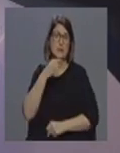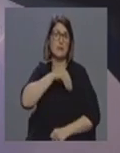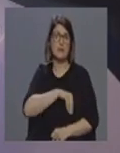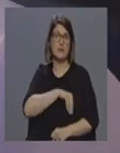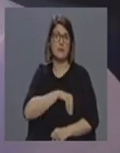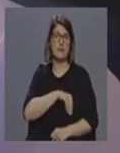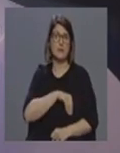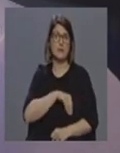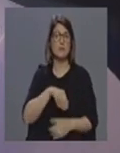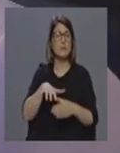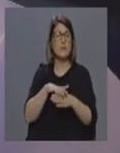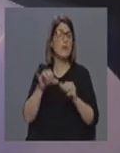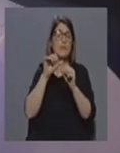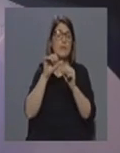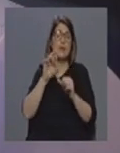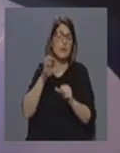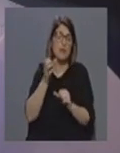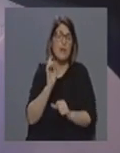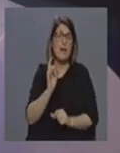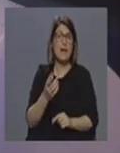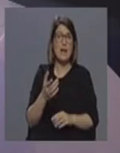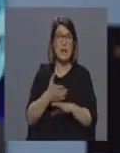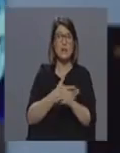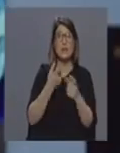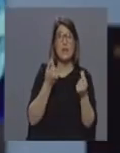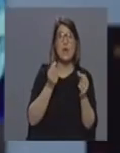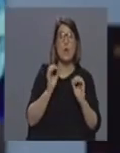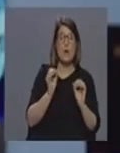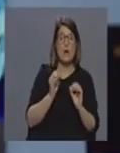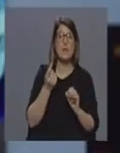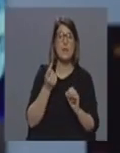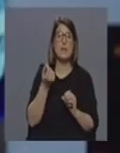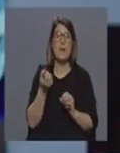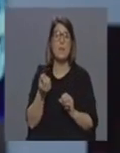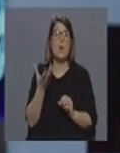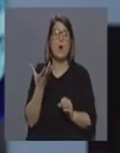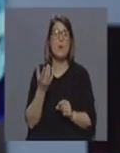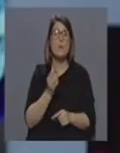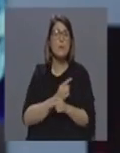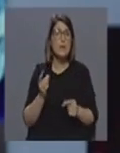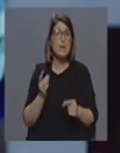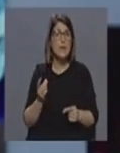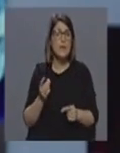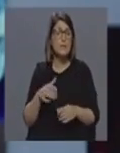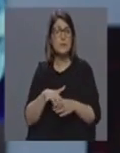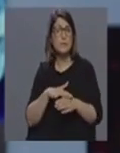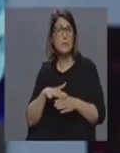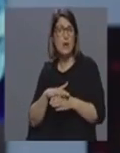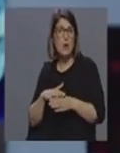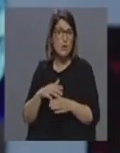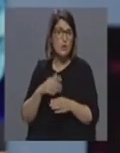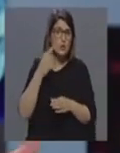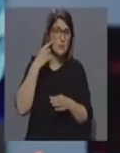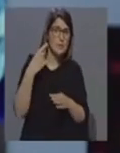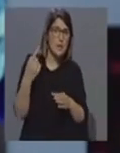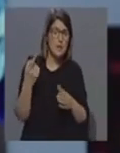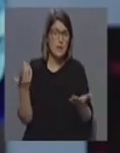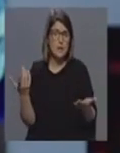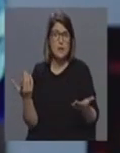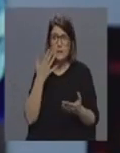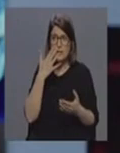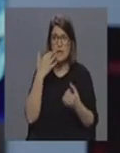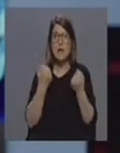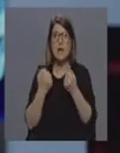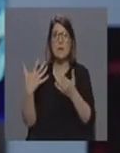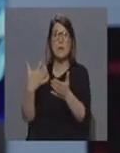temos aqui neste momento na região ou seja não havia dinheiro agora surge dinheiro surge porque é uma situação de exceção se bater com o seu carro também